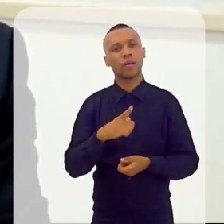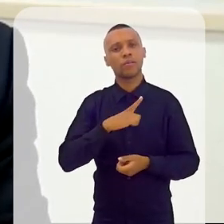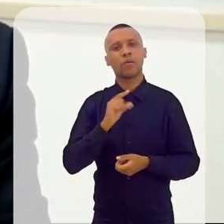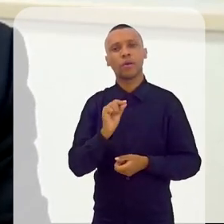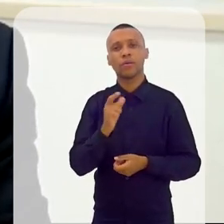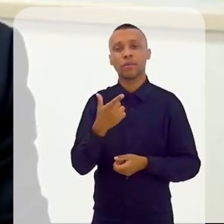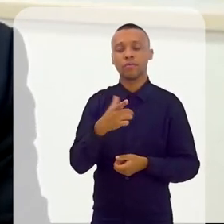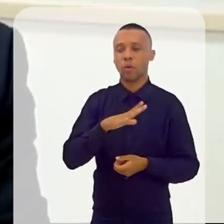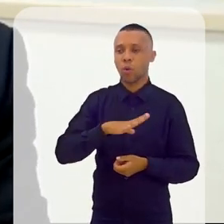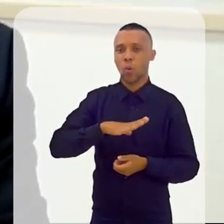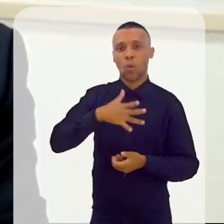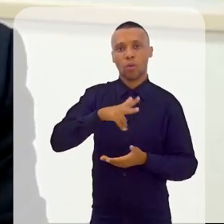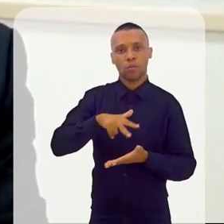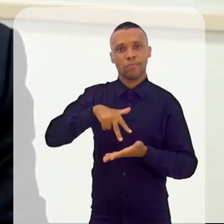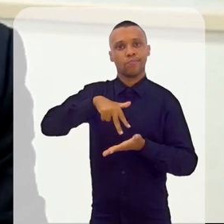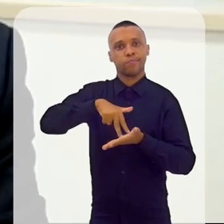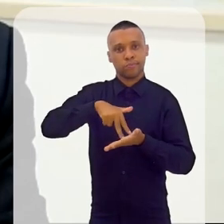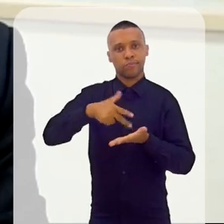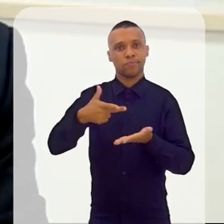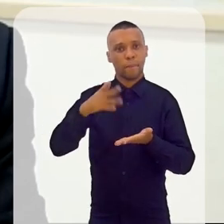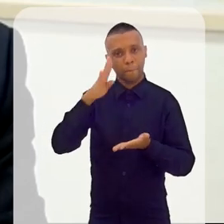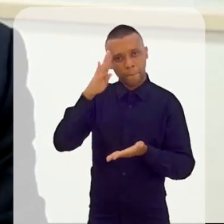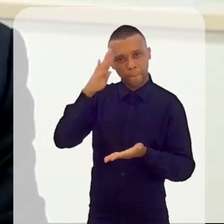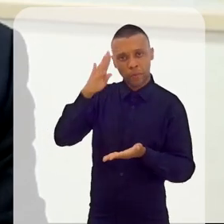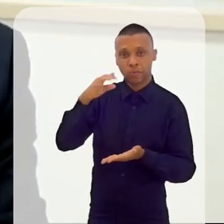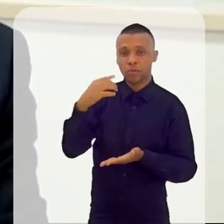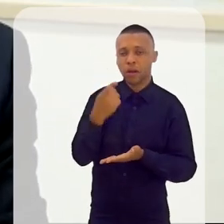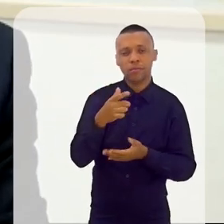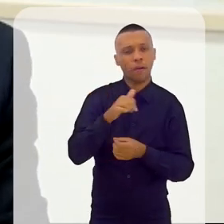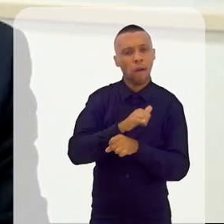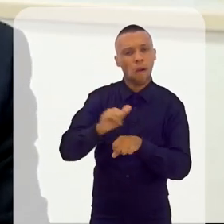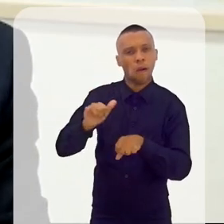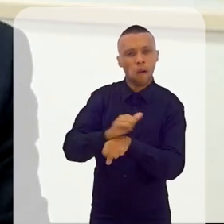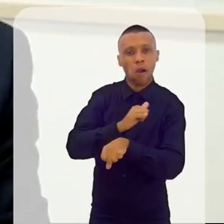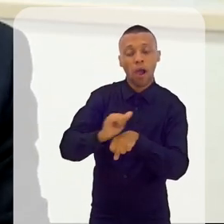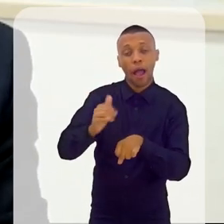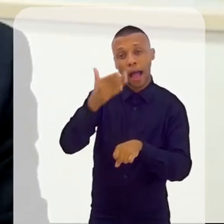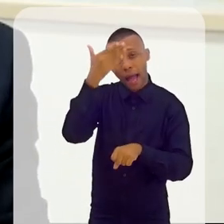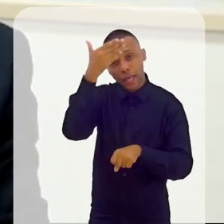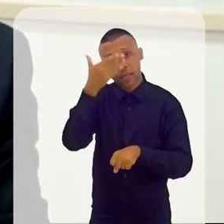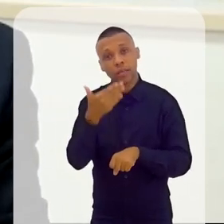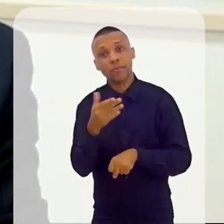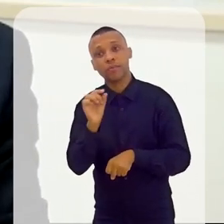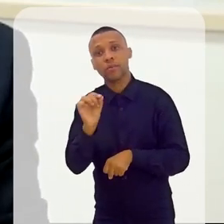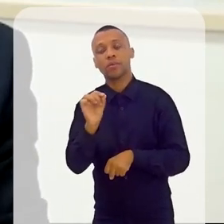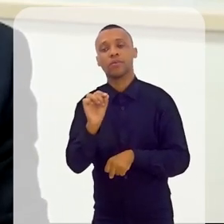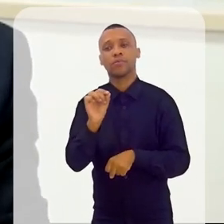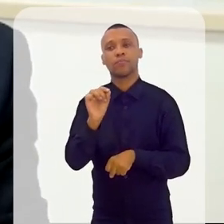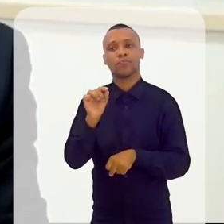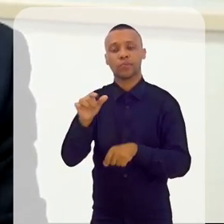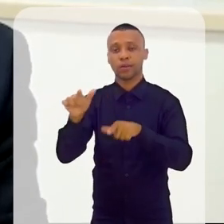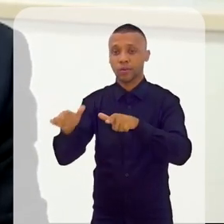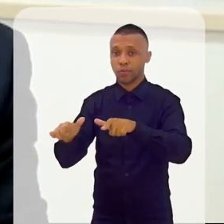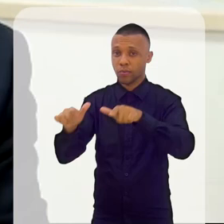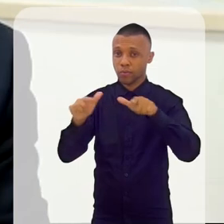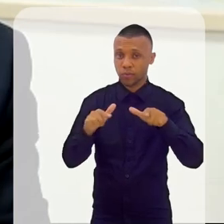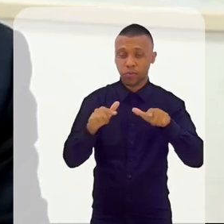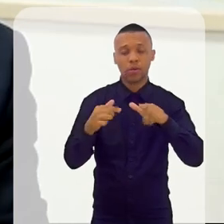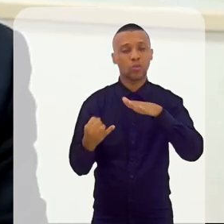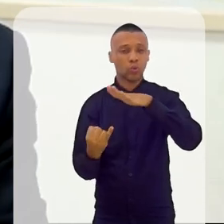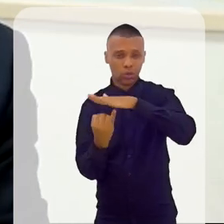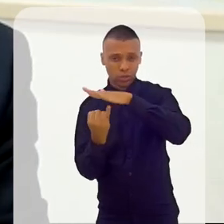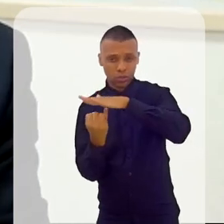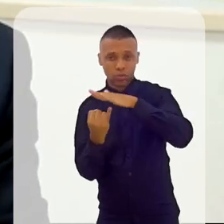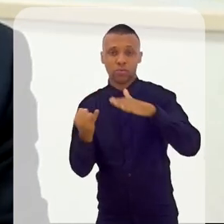tivemos... Nós fomos ousados e nós temos a certificação Brian, que é da